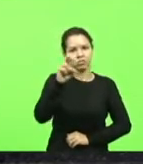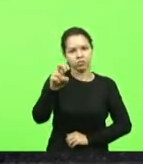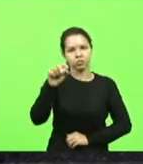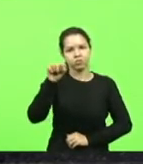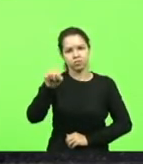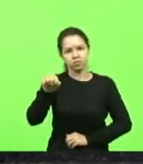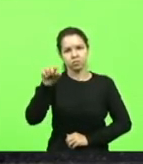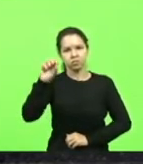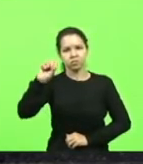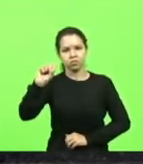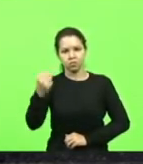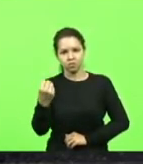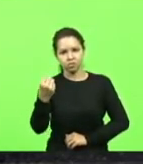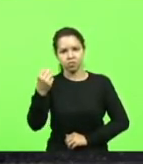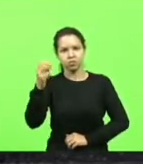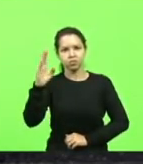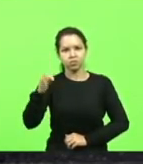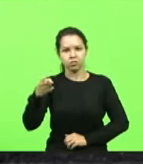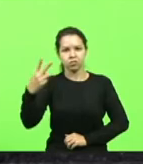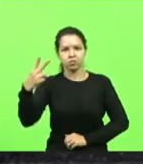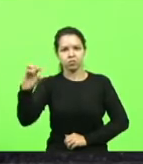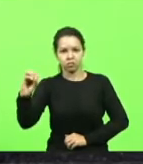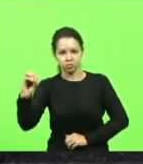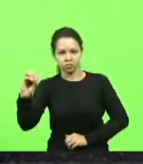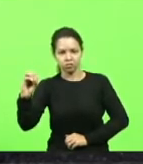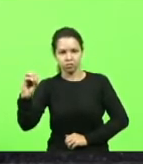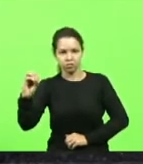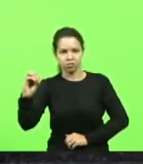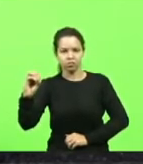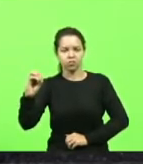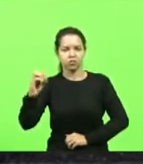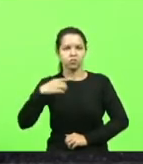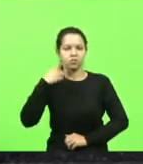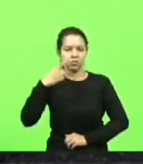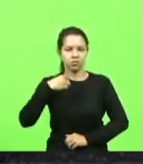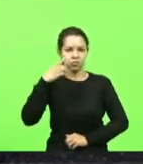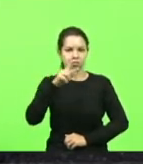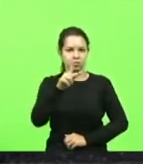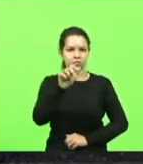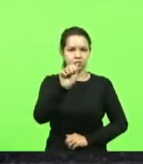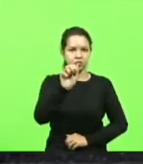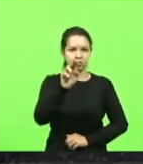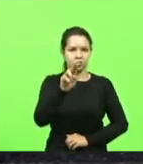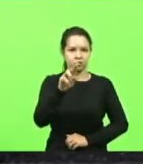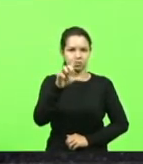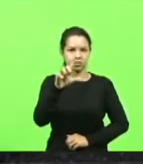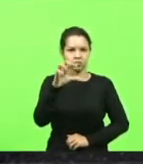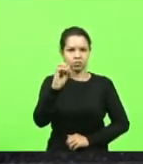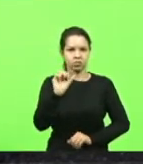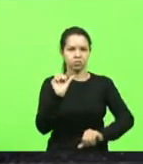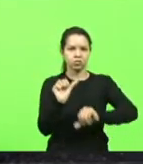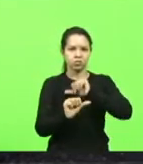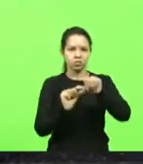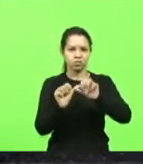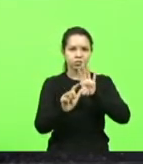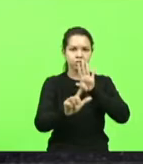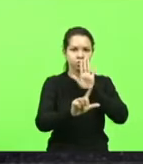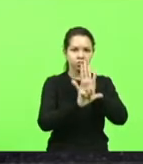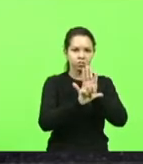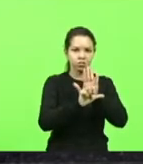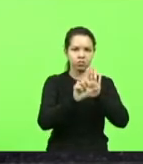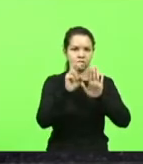de 2020. deputado Paulo Roberto Essel. Altera a lei número 5